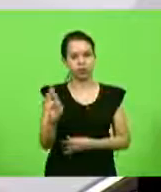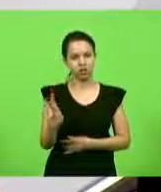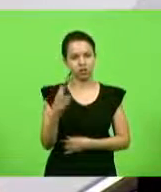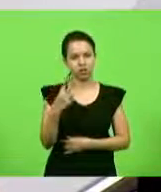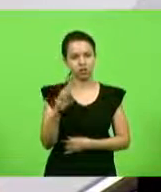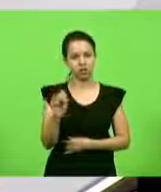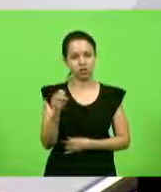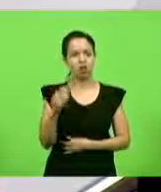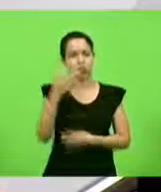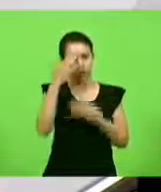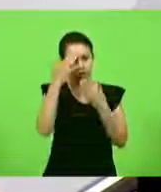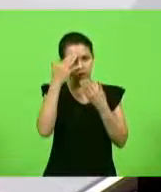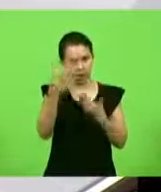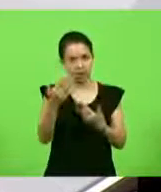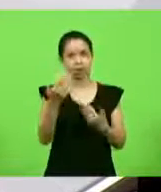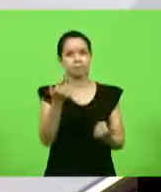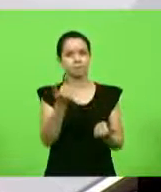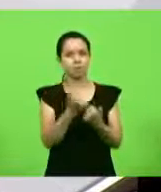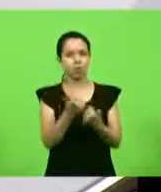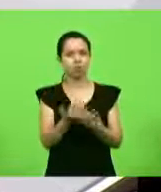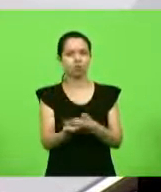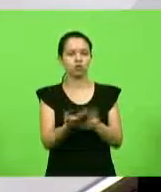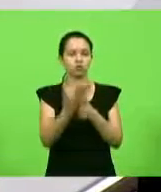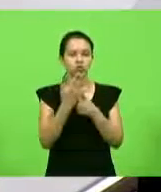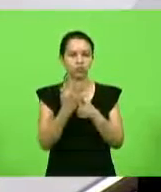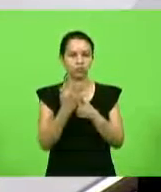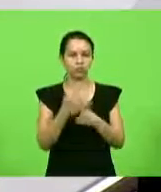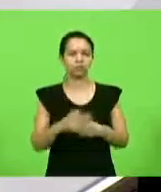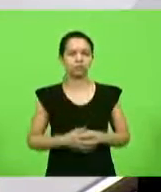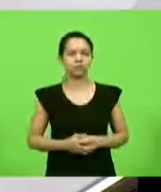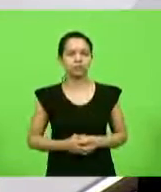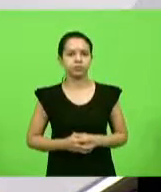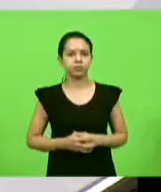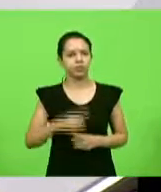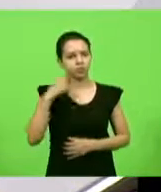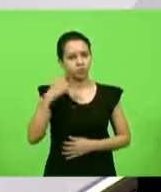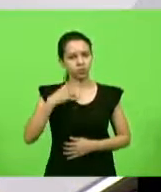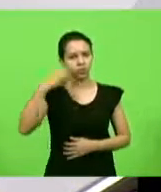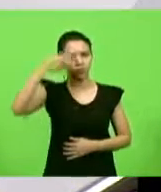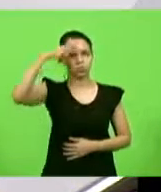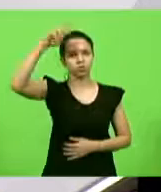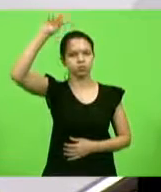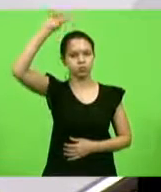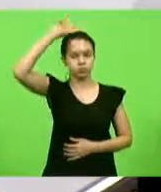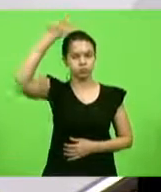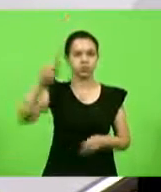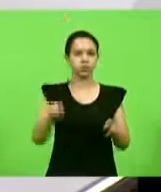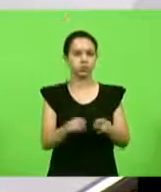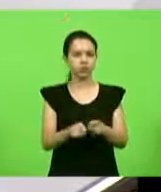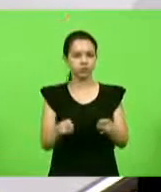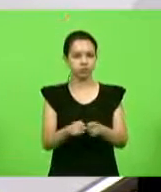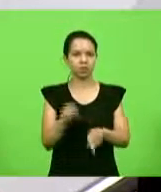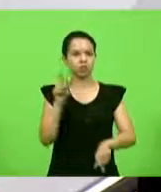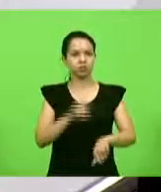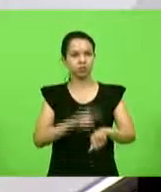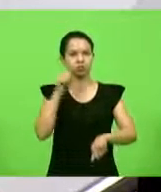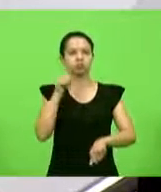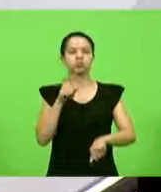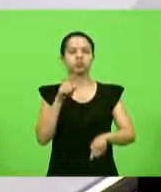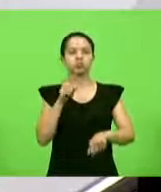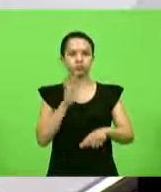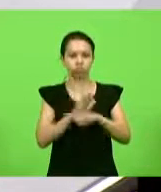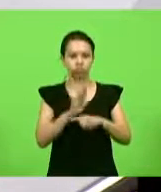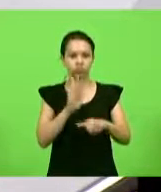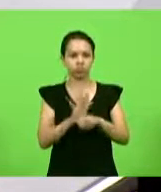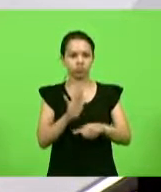pelo seu apoio, pela ajuda. O nosso deputado Vicente Caropreso, que também de imediato se colocou à disposição